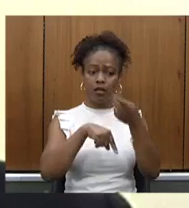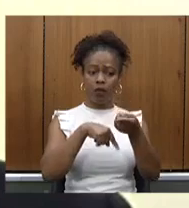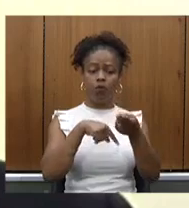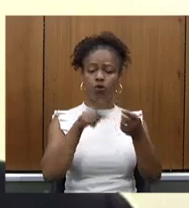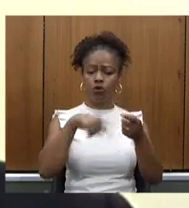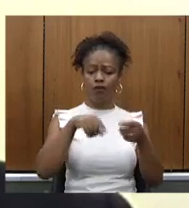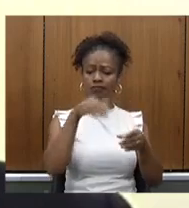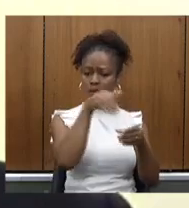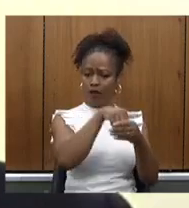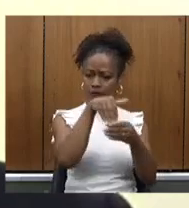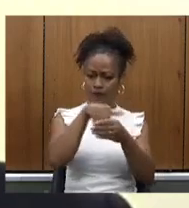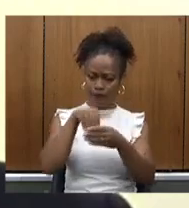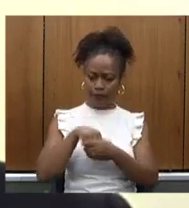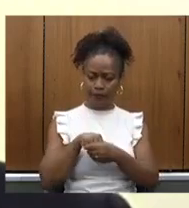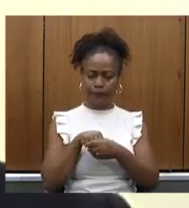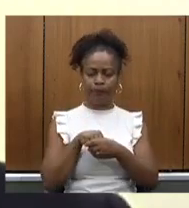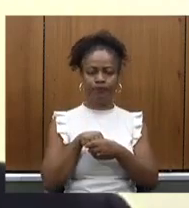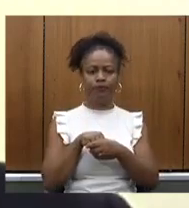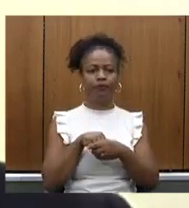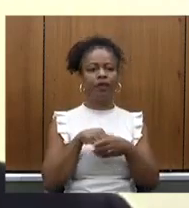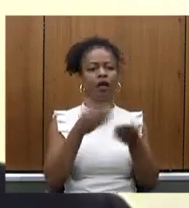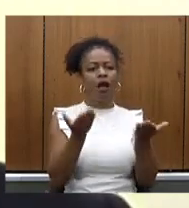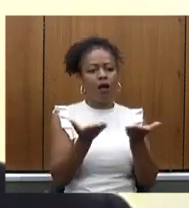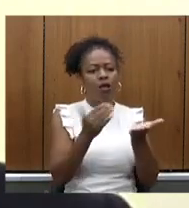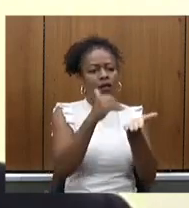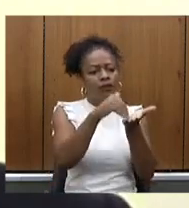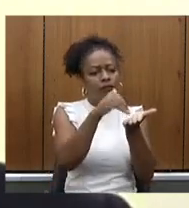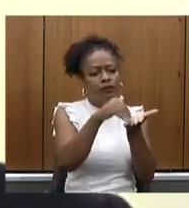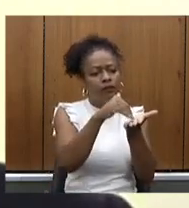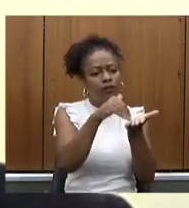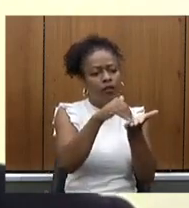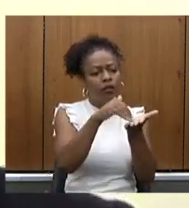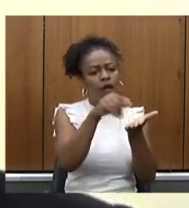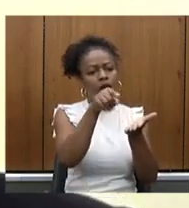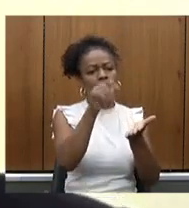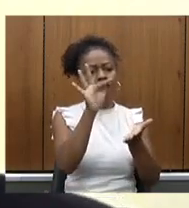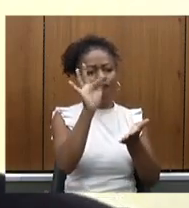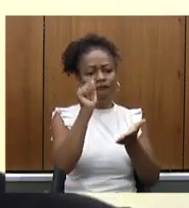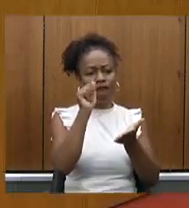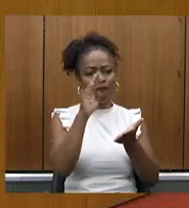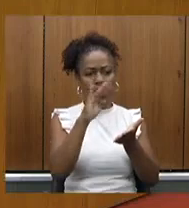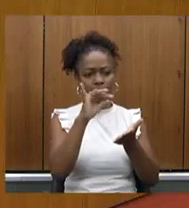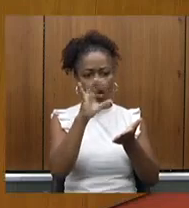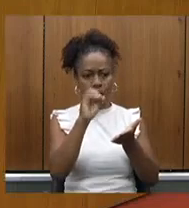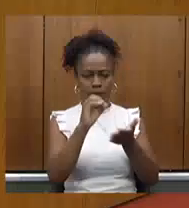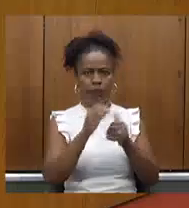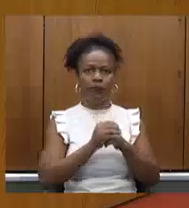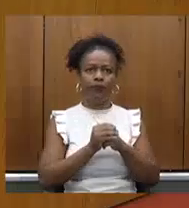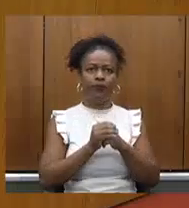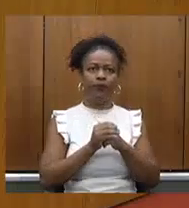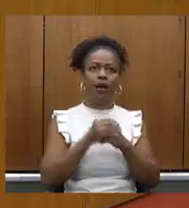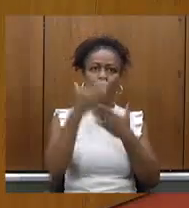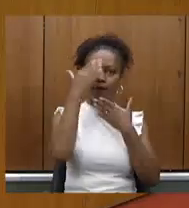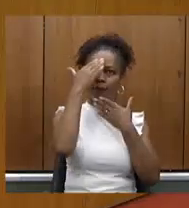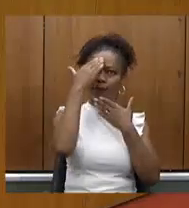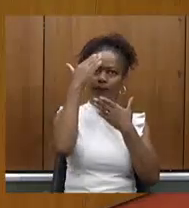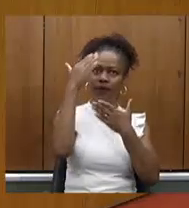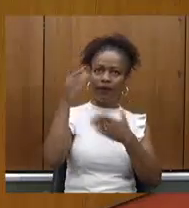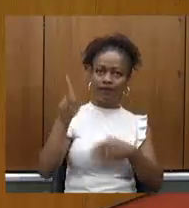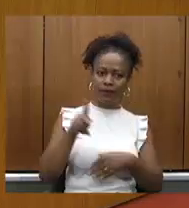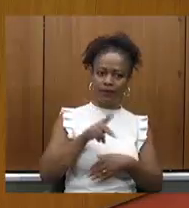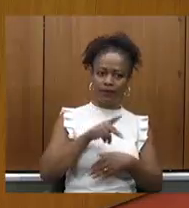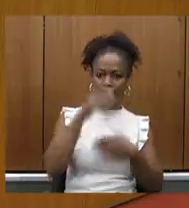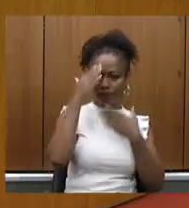passo a palavra ao secretário Fábio para que ele possa responder a deputada Beatriz obrigado presidente obrigado deputada